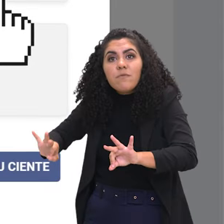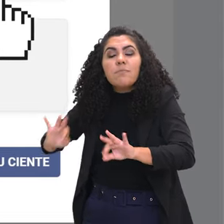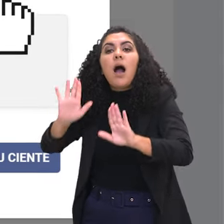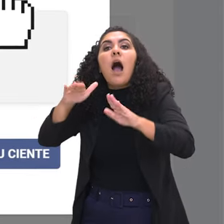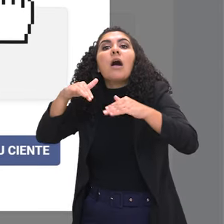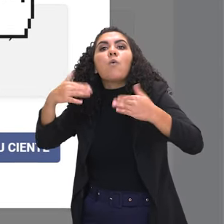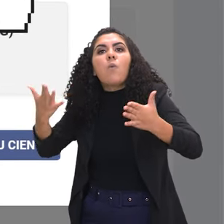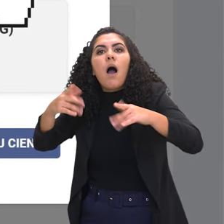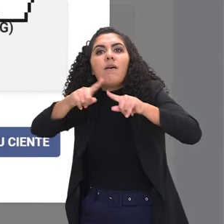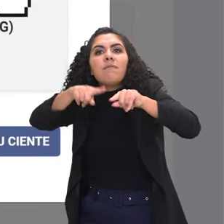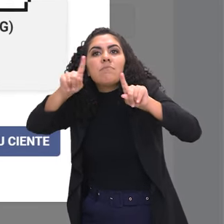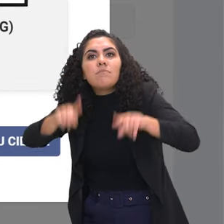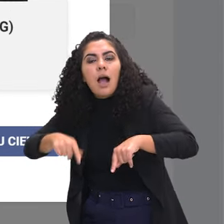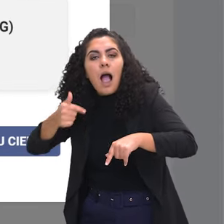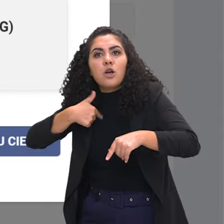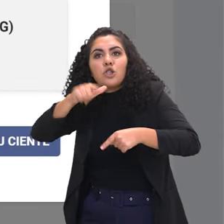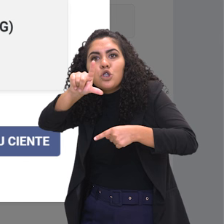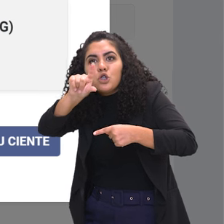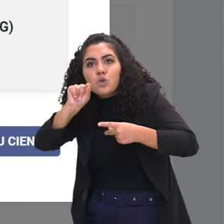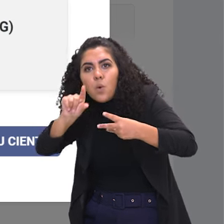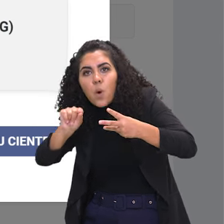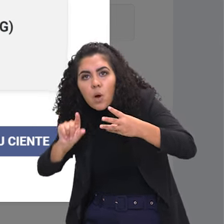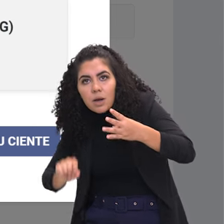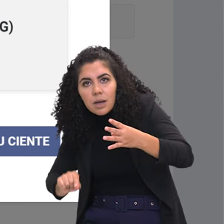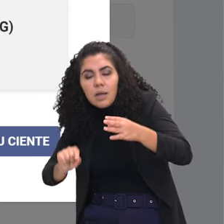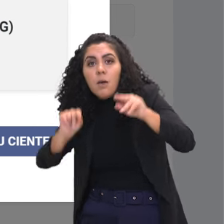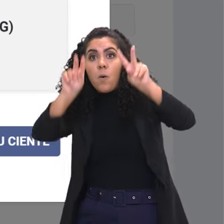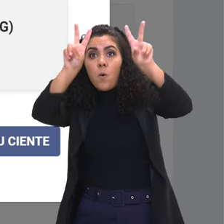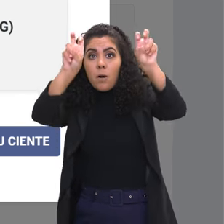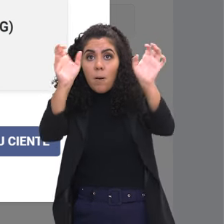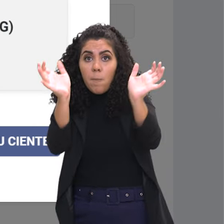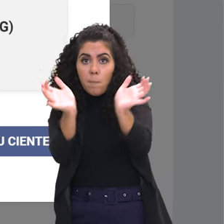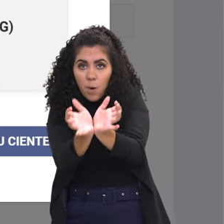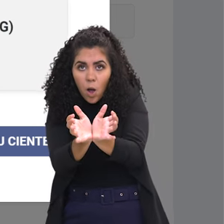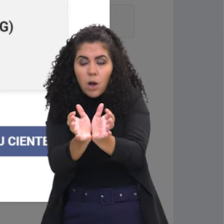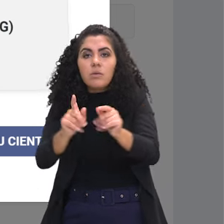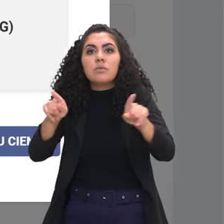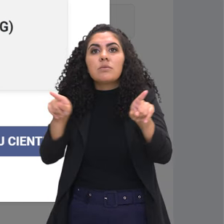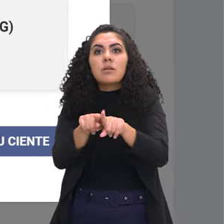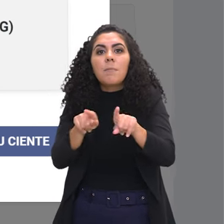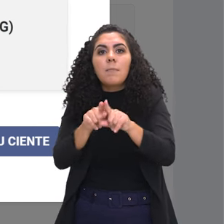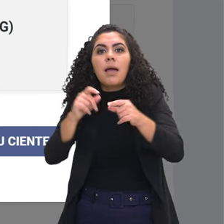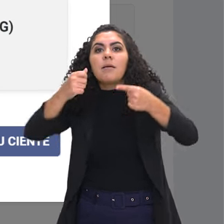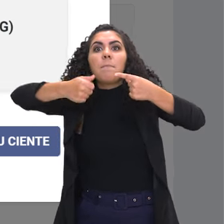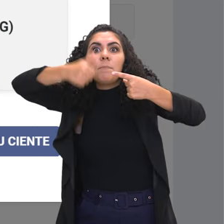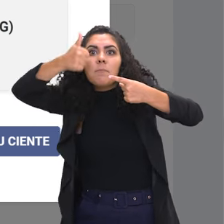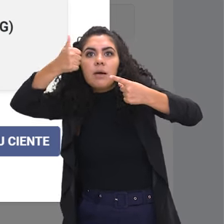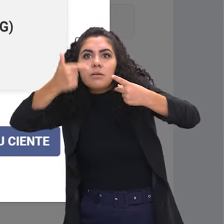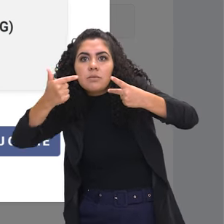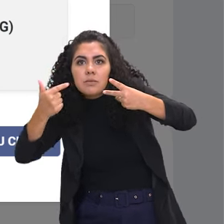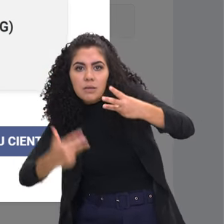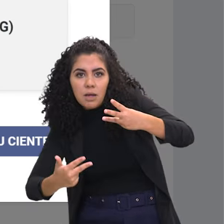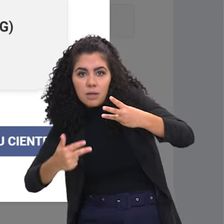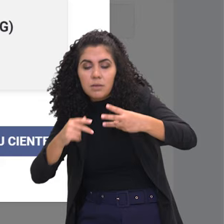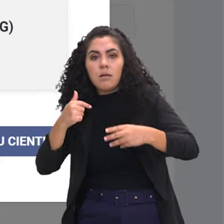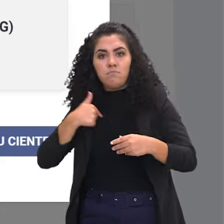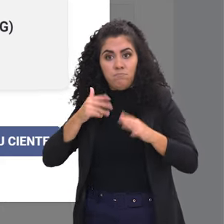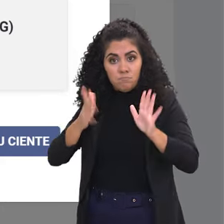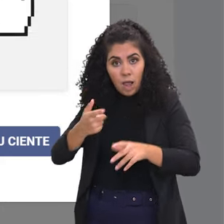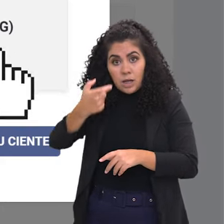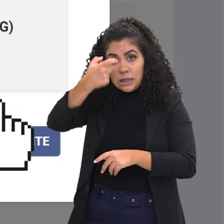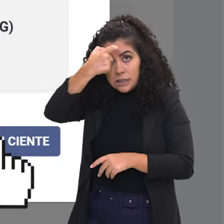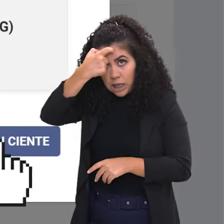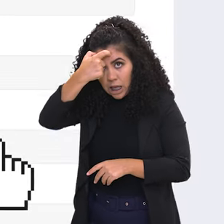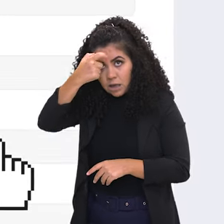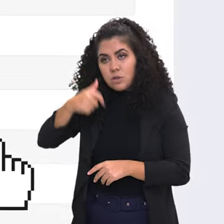os cargos para os quais eu escolhi, o bloco temático e qual é a ordem dos cargos que eu escolhi. Eu, no meu caso, estou